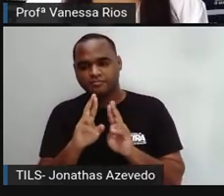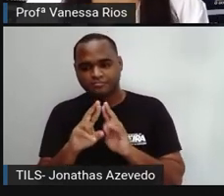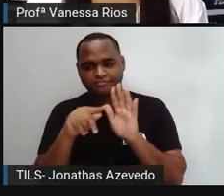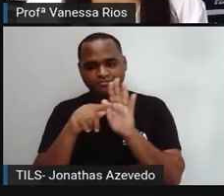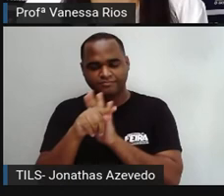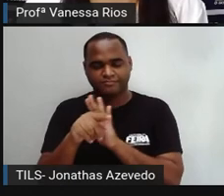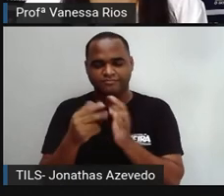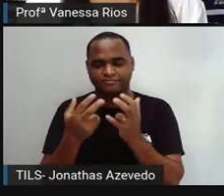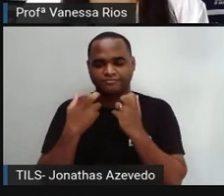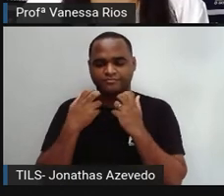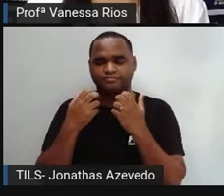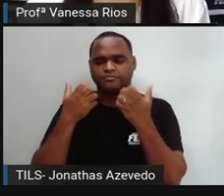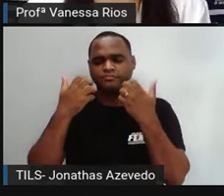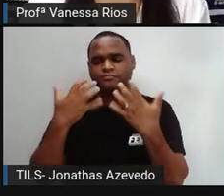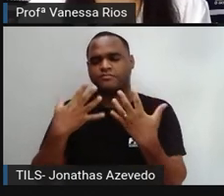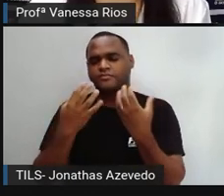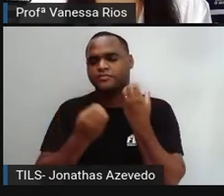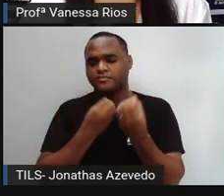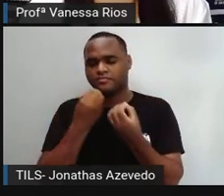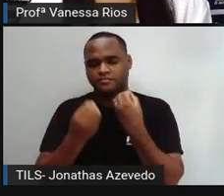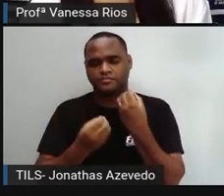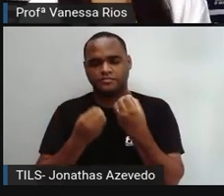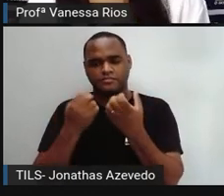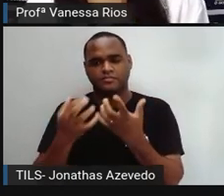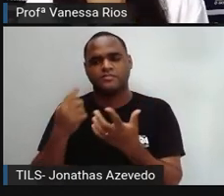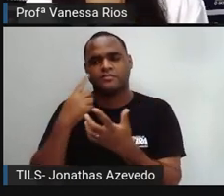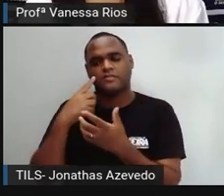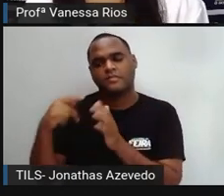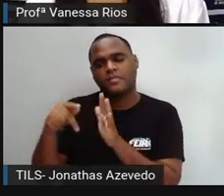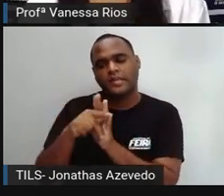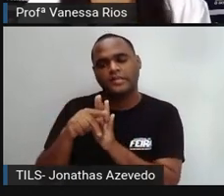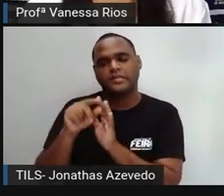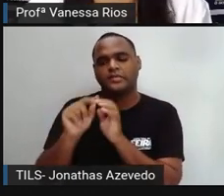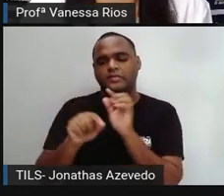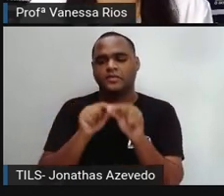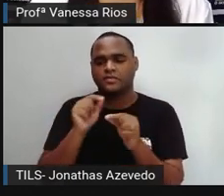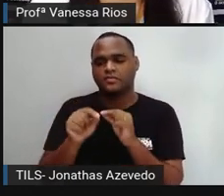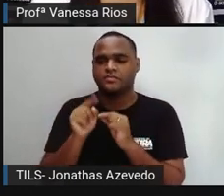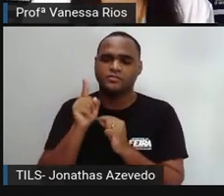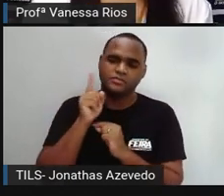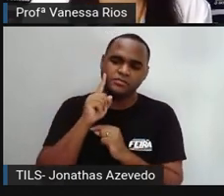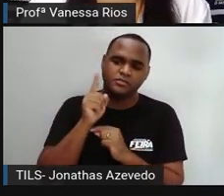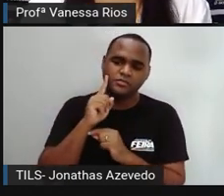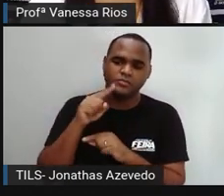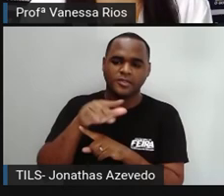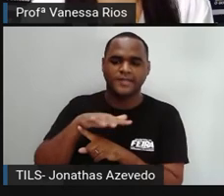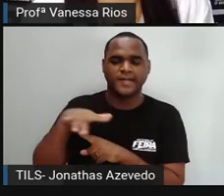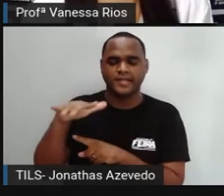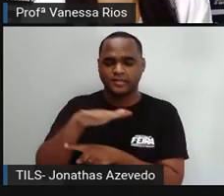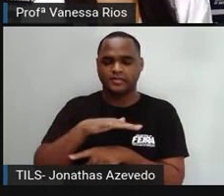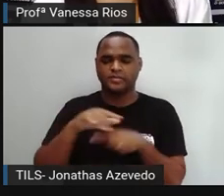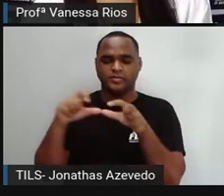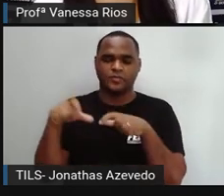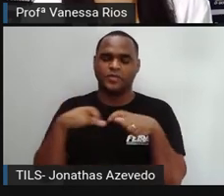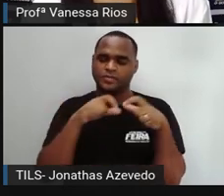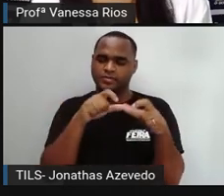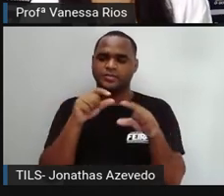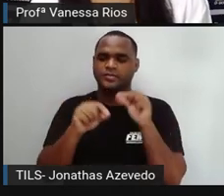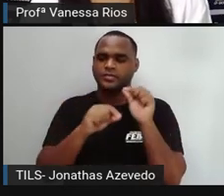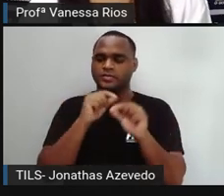a gente percebe aí que as gírias, elas estão presentes em diversos espaços, em diversas